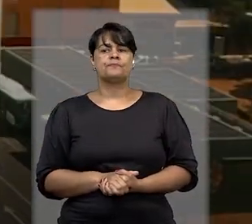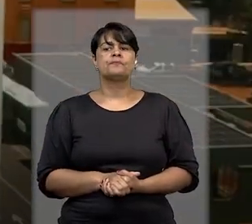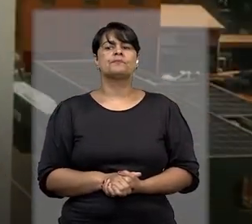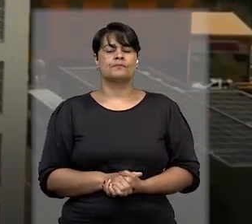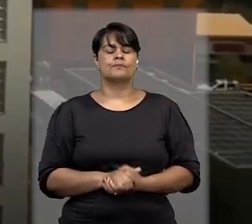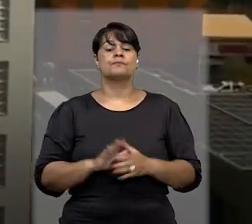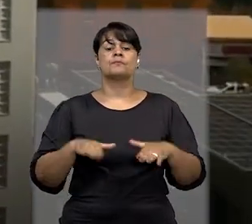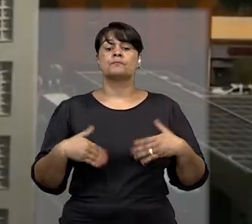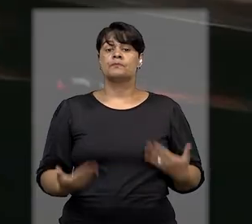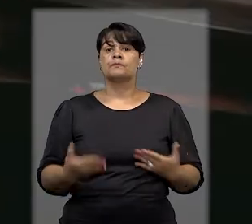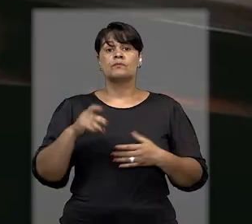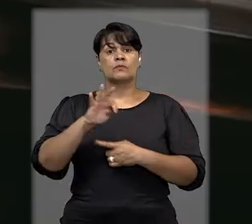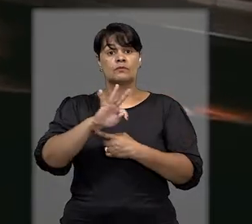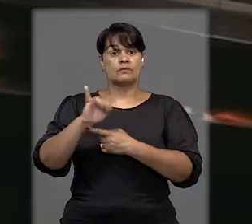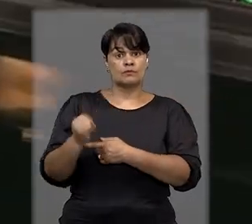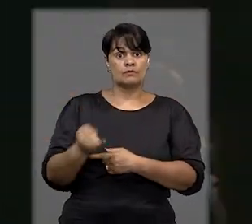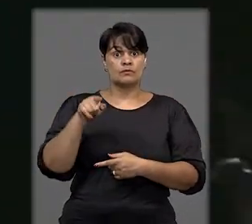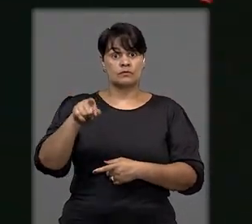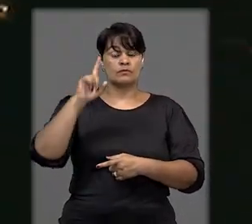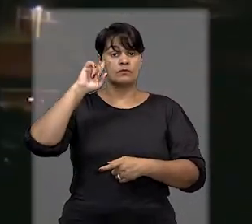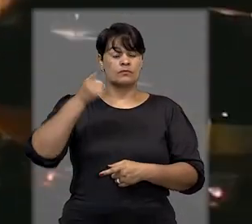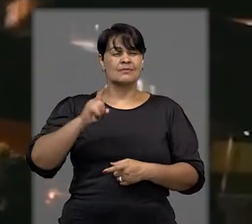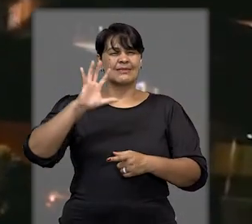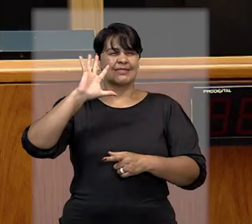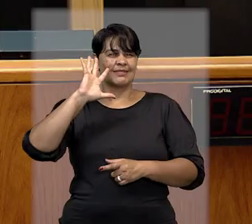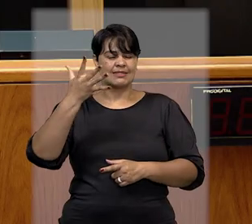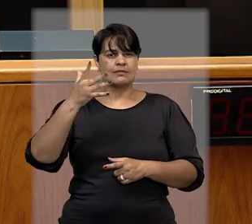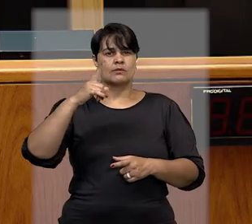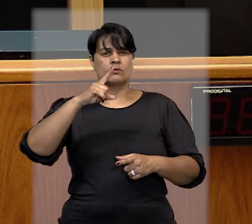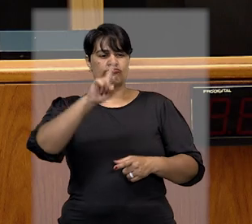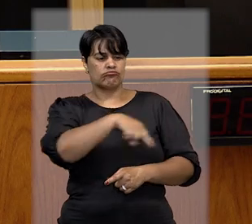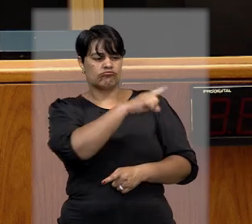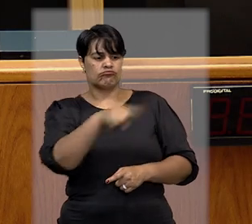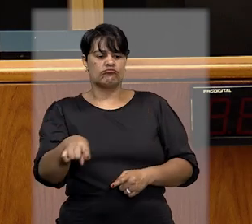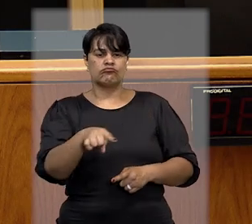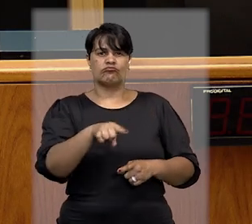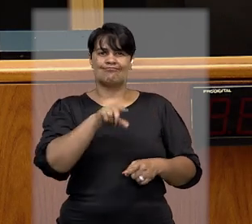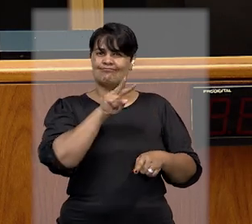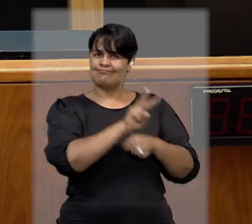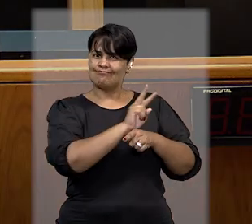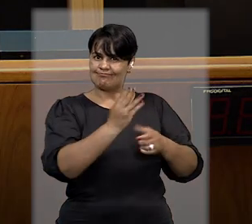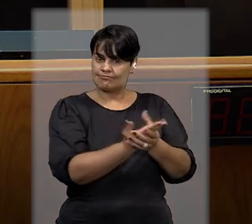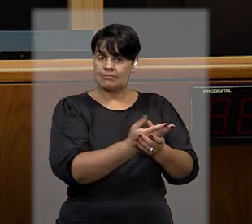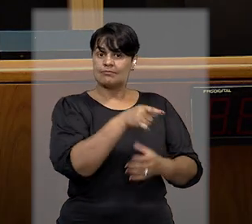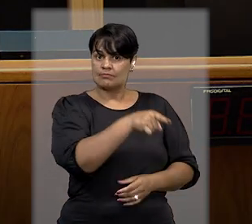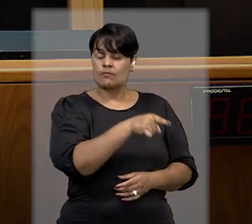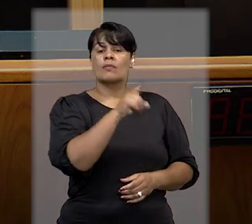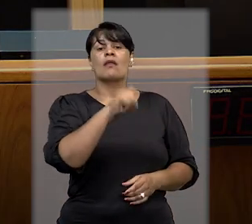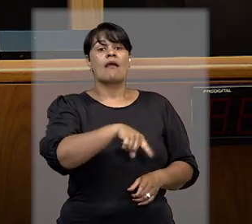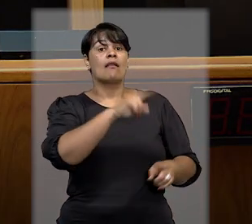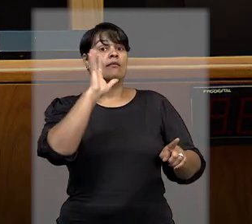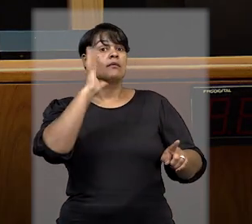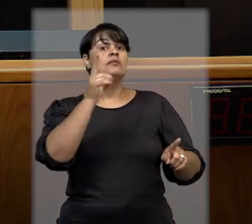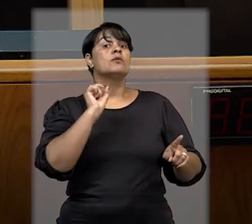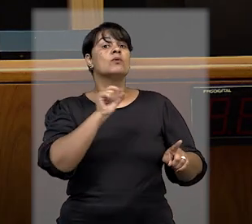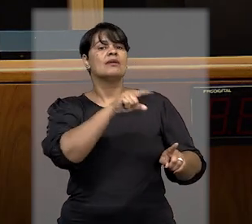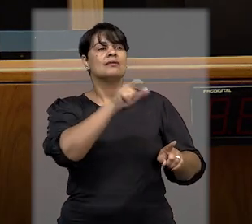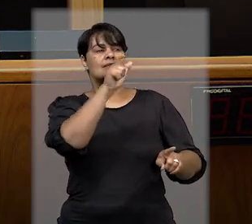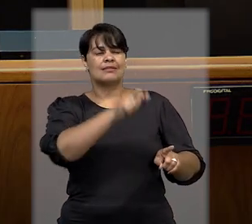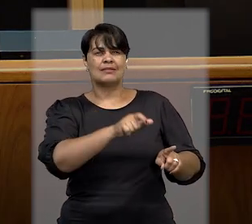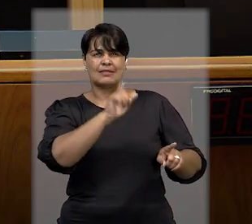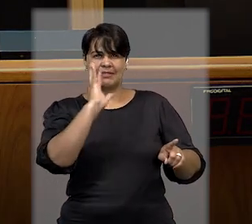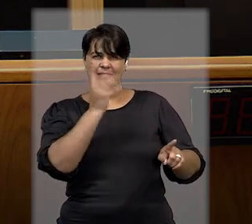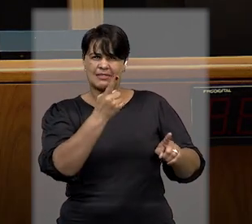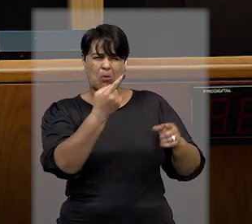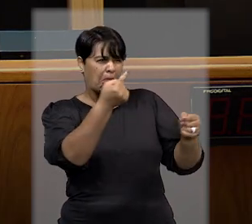do Superior Tribunal de Justiça a suspensão dessa liminar. A ministra Maria Tereza de Assis Moura considerou que uma decisão tão drástica